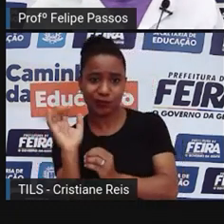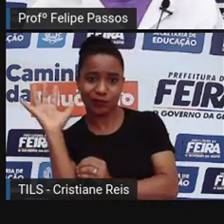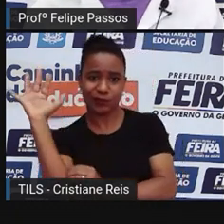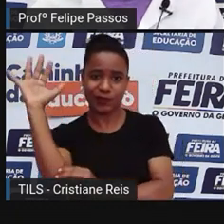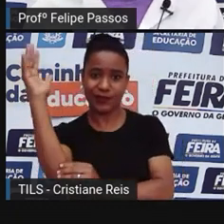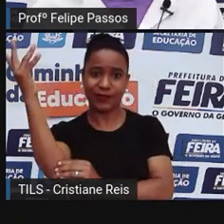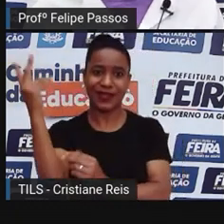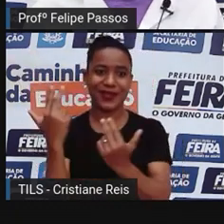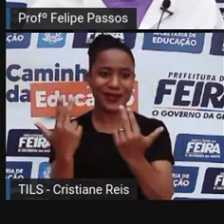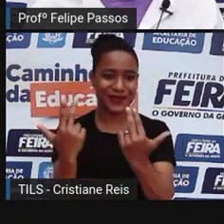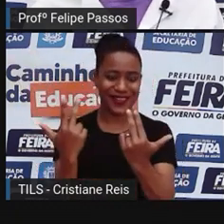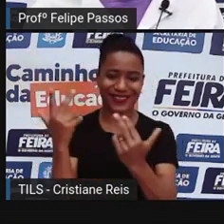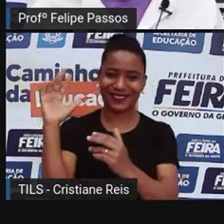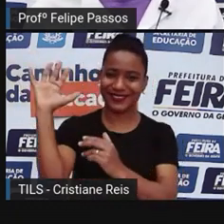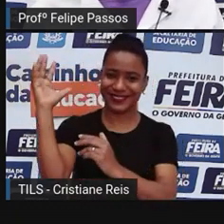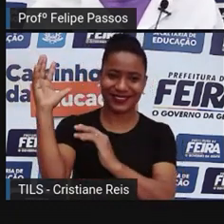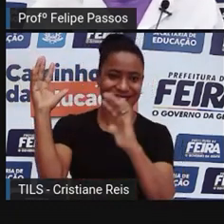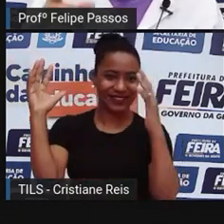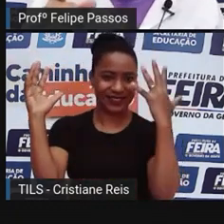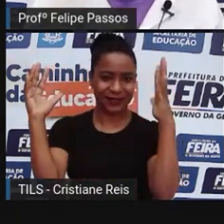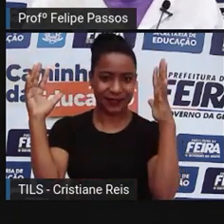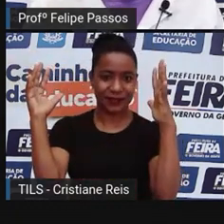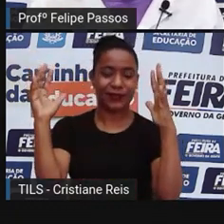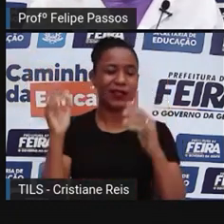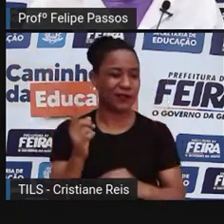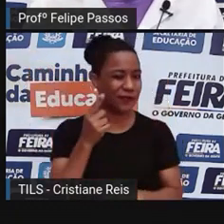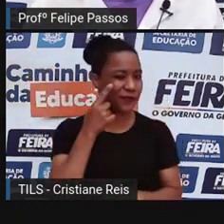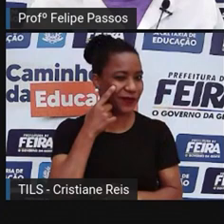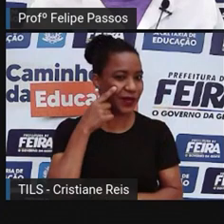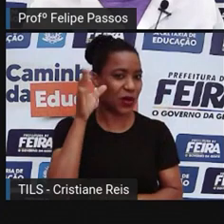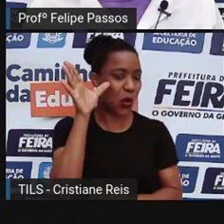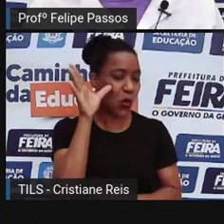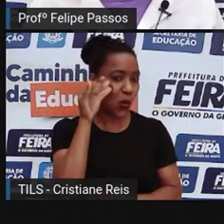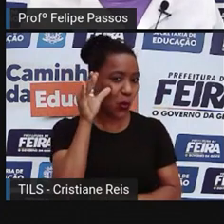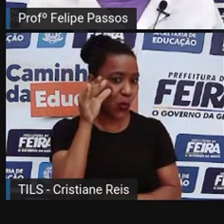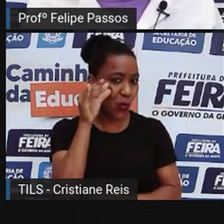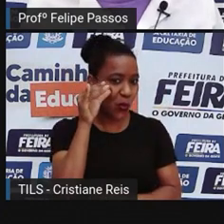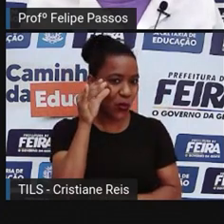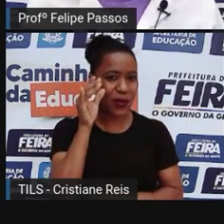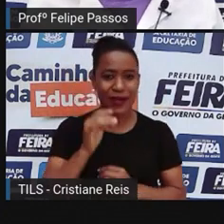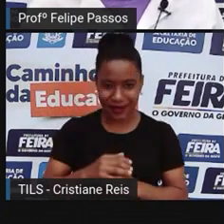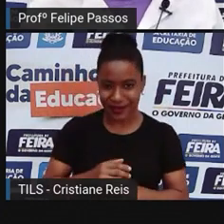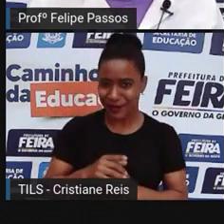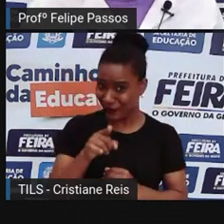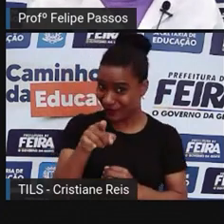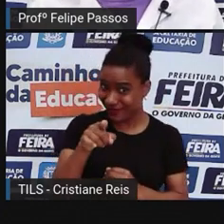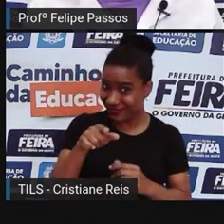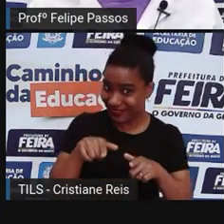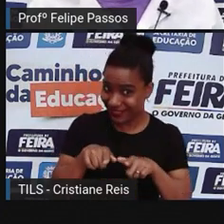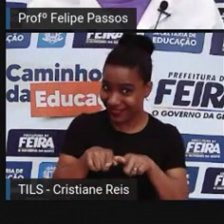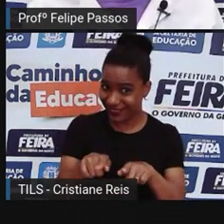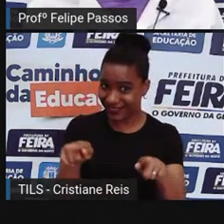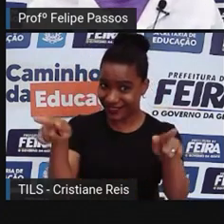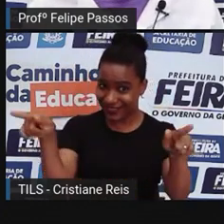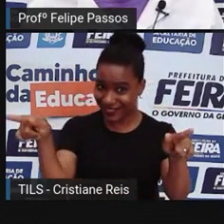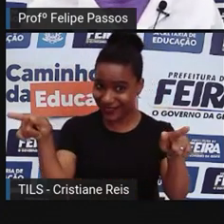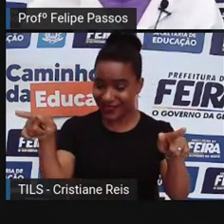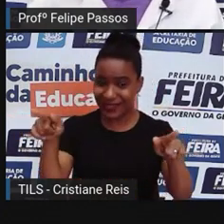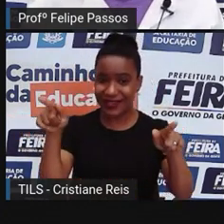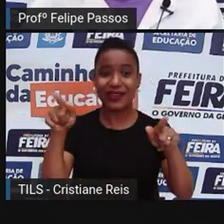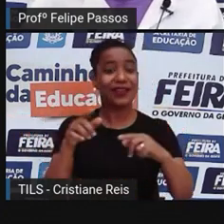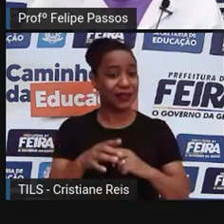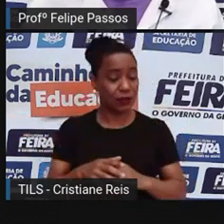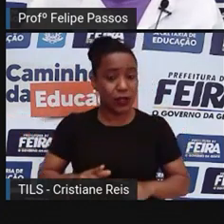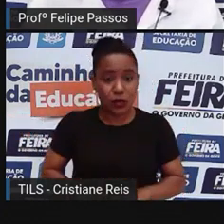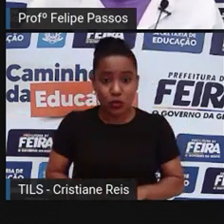curiosidade? Gêmeos idênticos. Você aí que está me assistindo é um gêmeo idêntico ou conhece algum gêmeo idêntico?